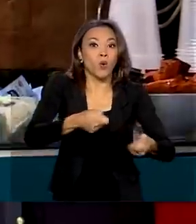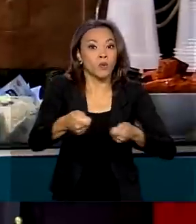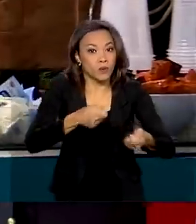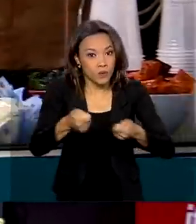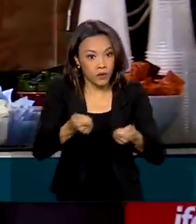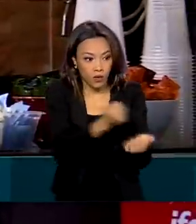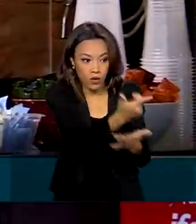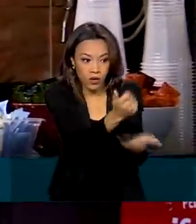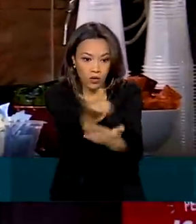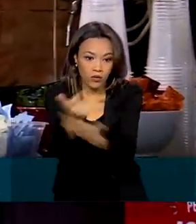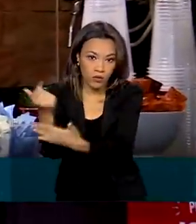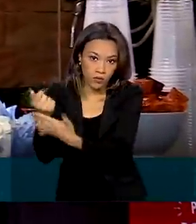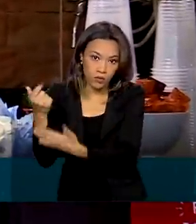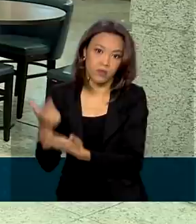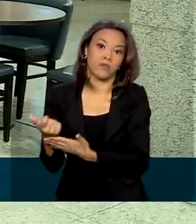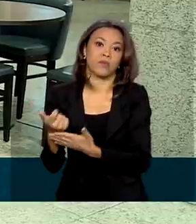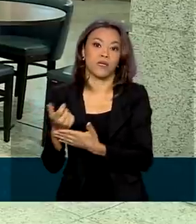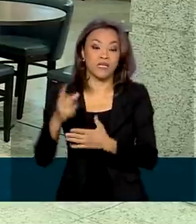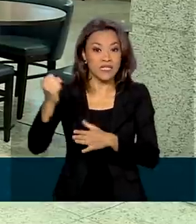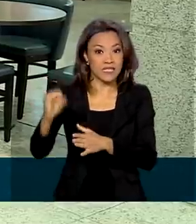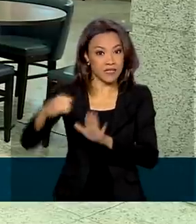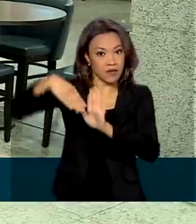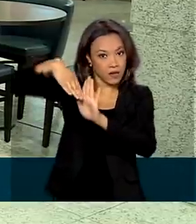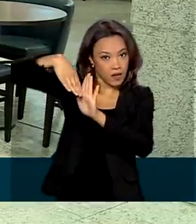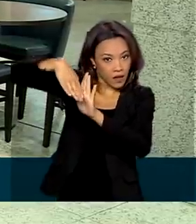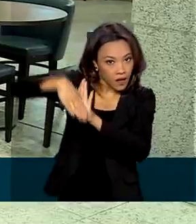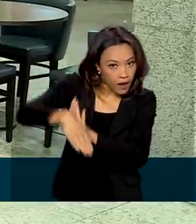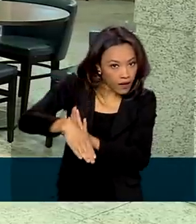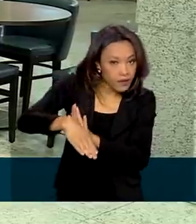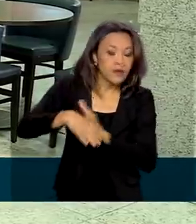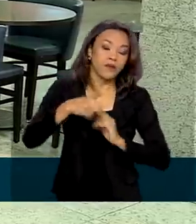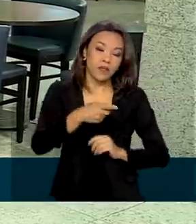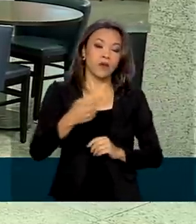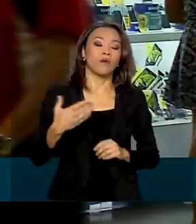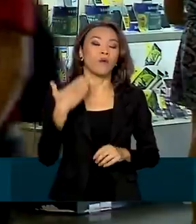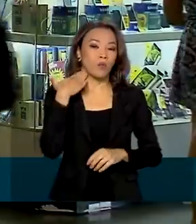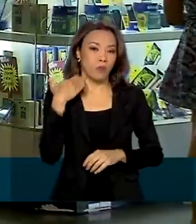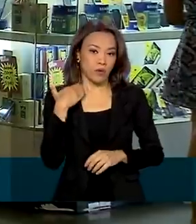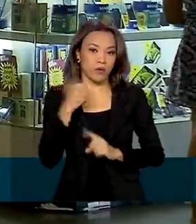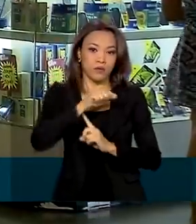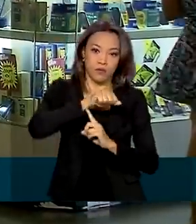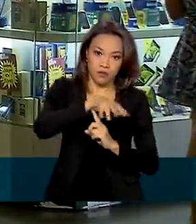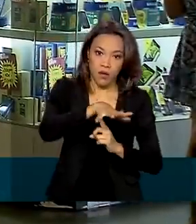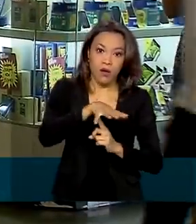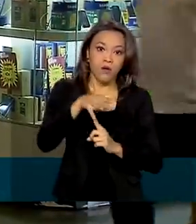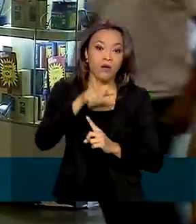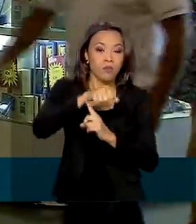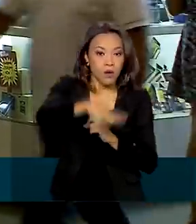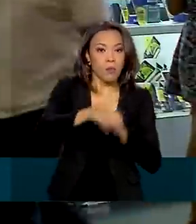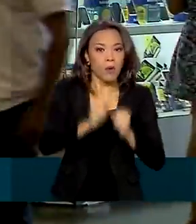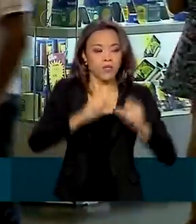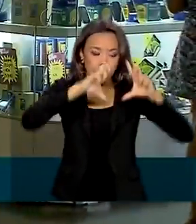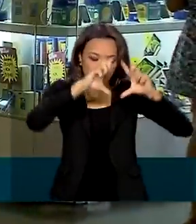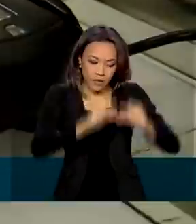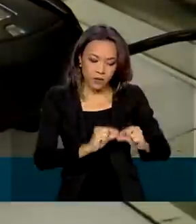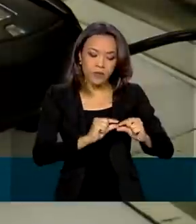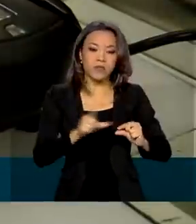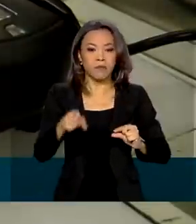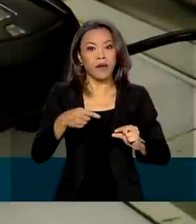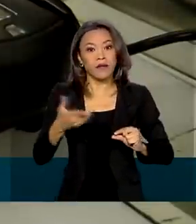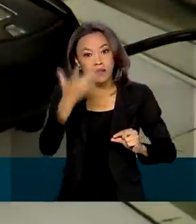preços têm trajetória de queda, o Banco Central pode reduzir a Selic, favorecendo a atividade econômica.